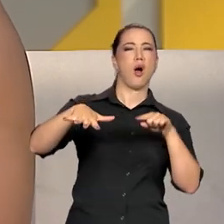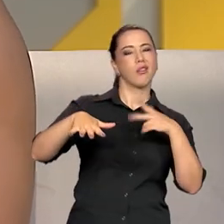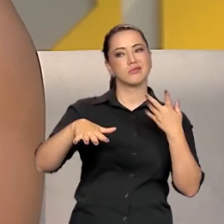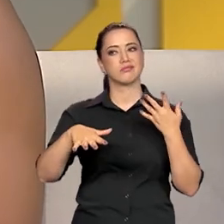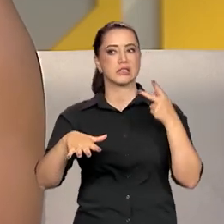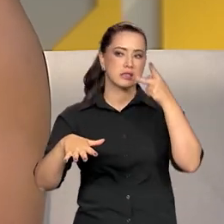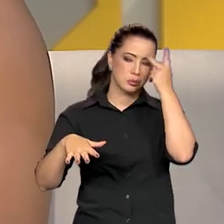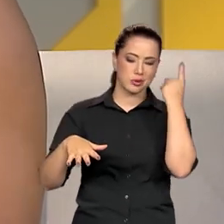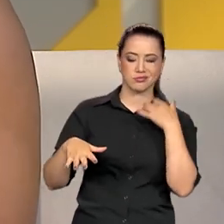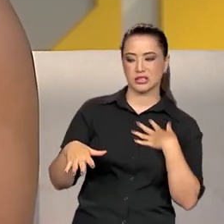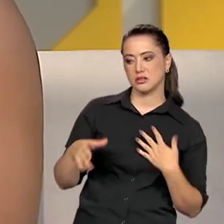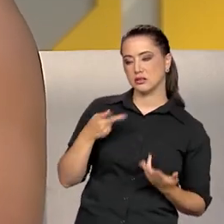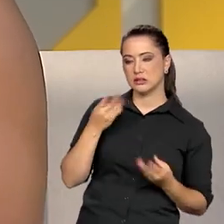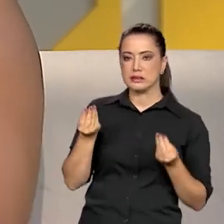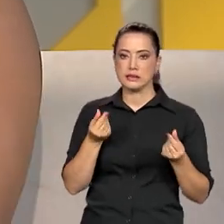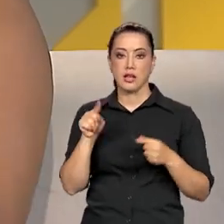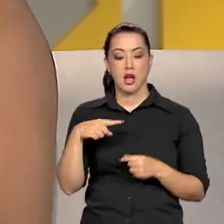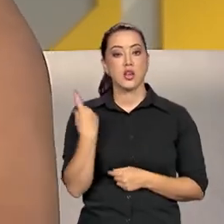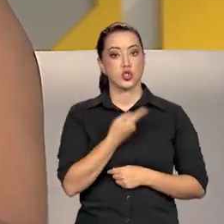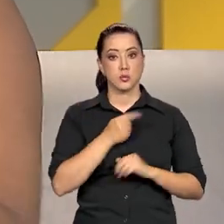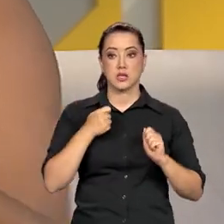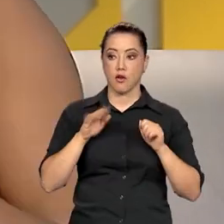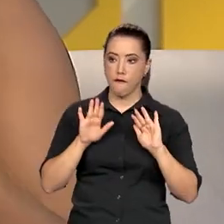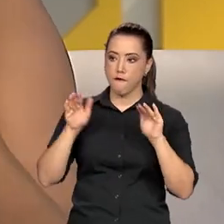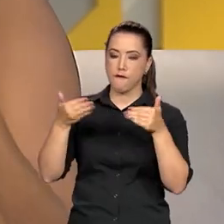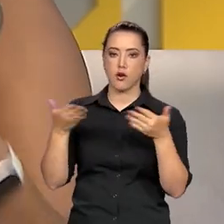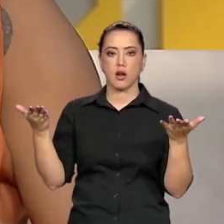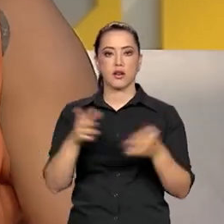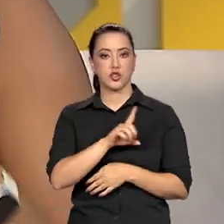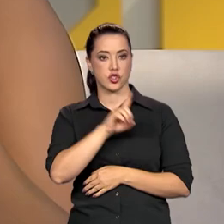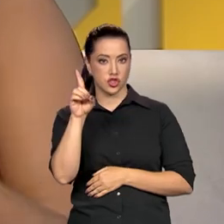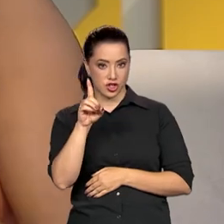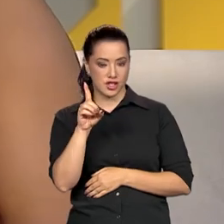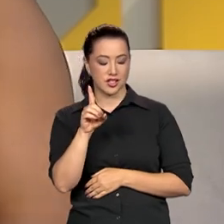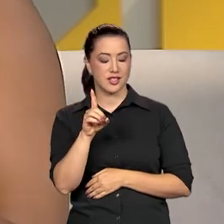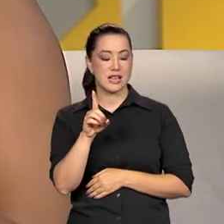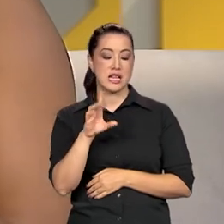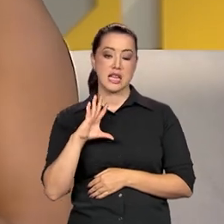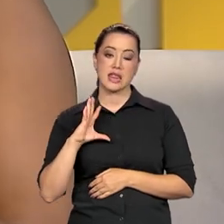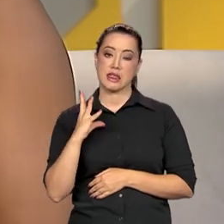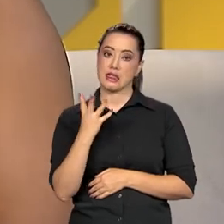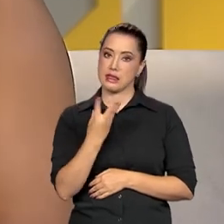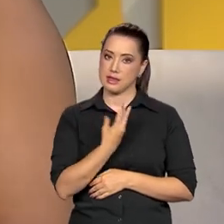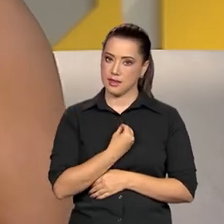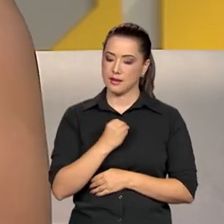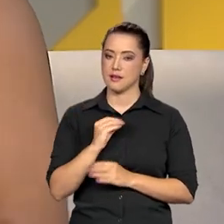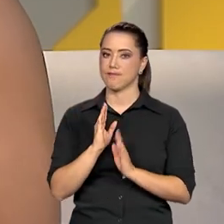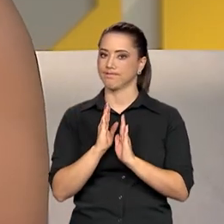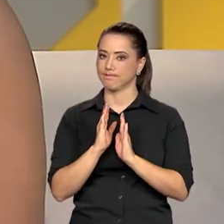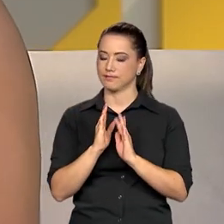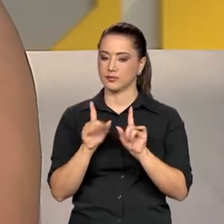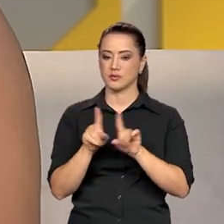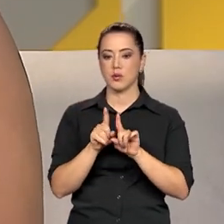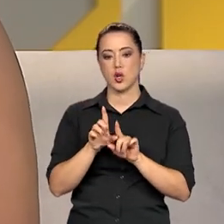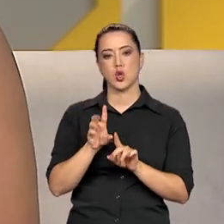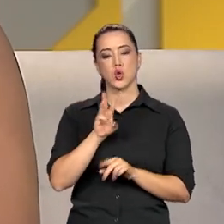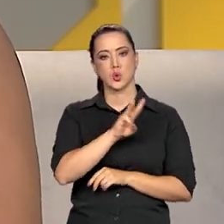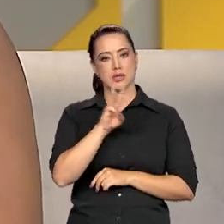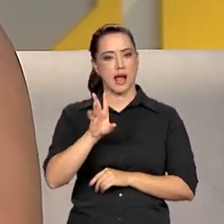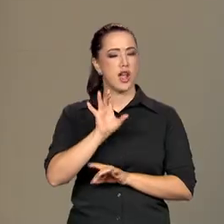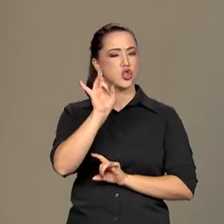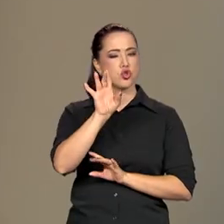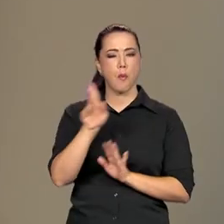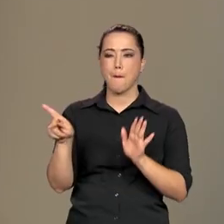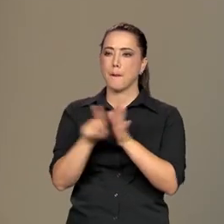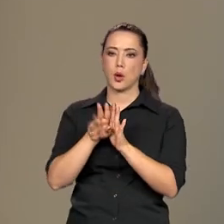pessoas não ficam tão à vontade. Por a gente não faz agora, para o da Visibilidade Trans, um link específico? E foi o que nós fizemos.